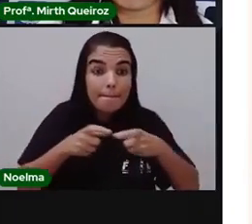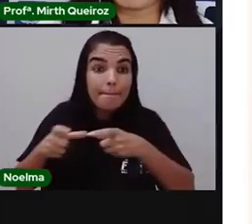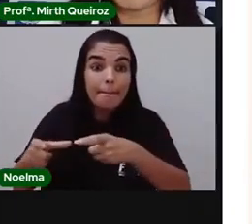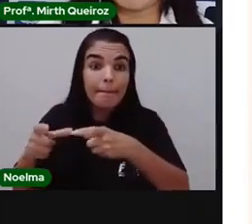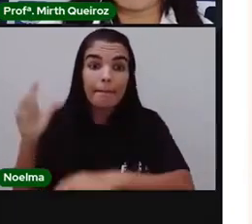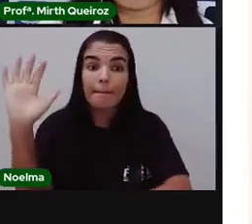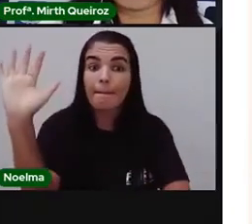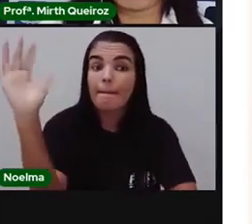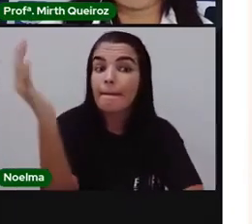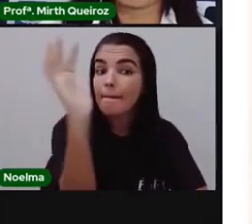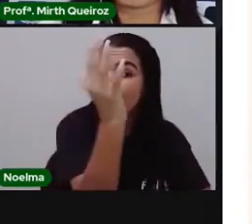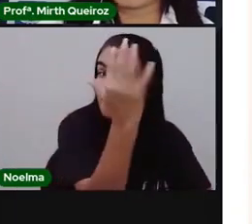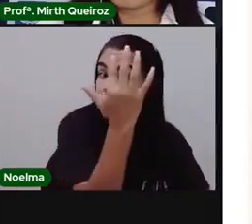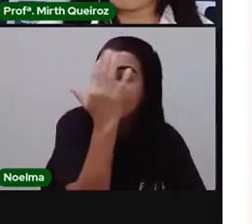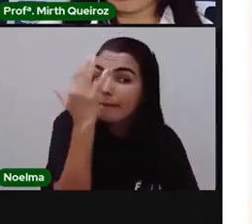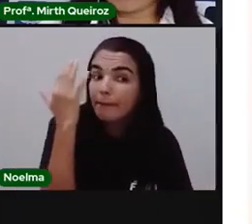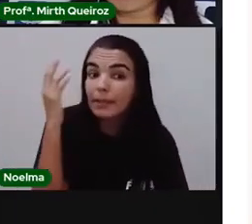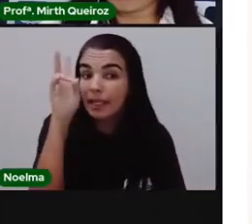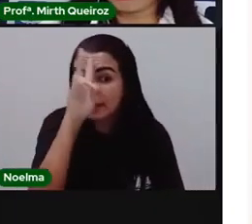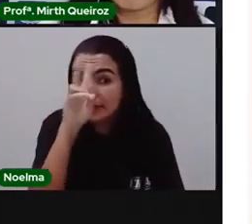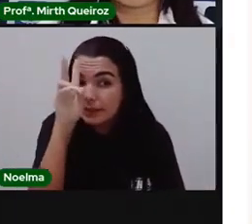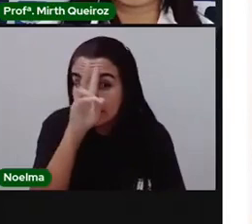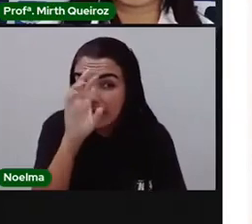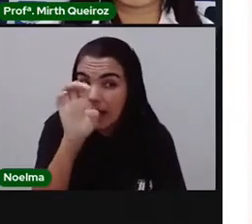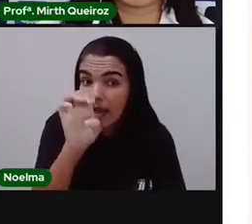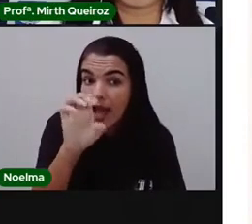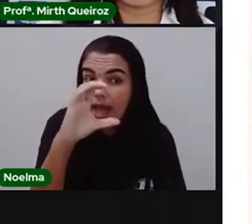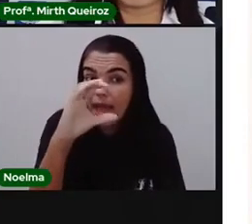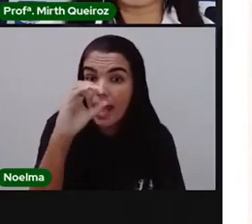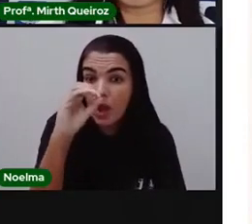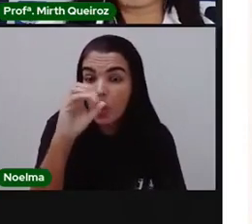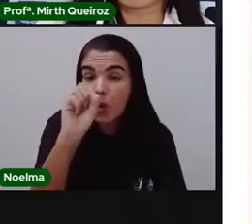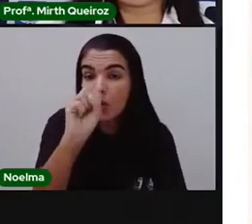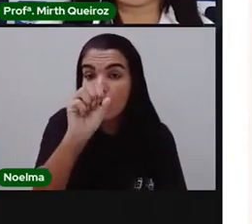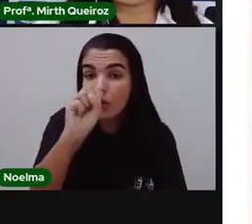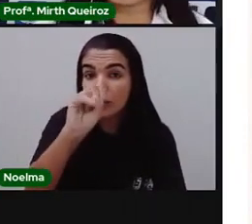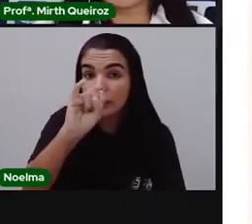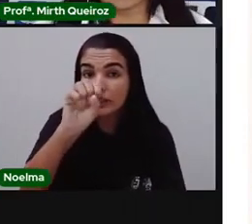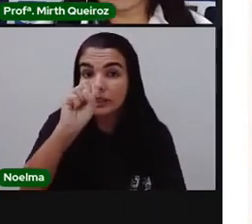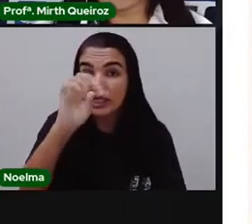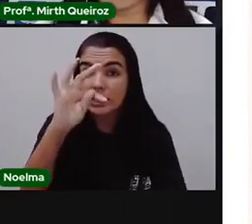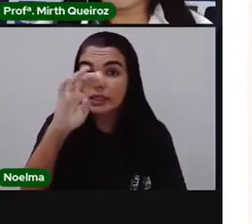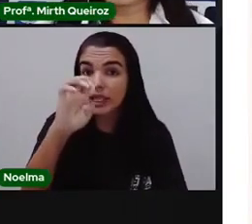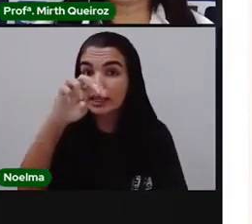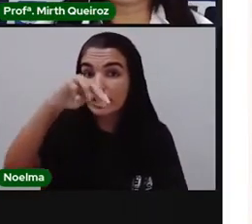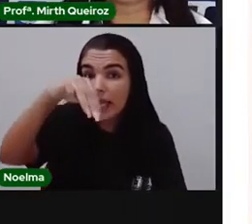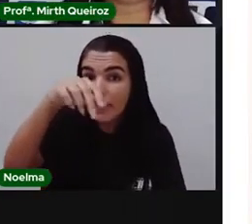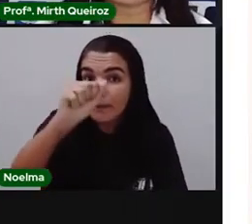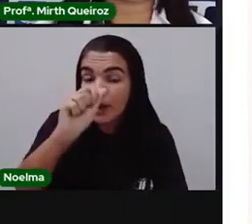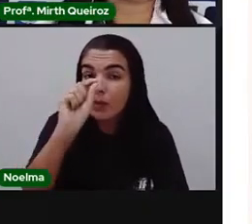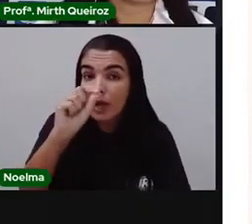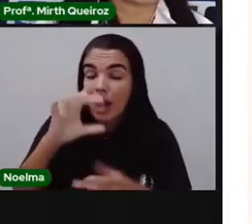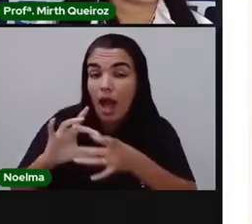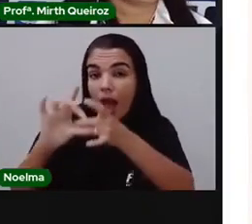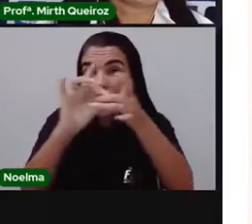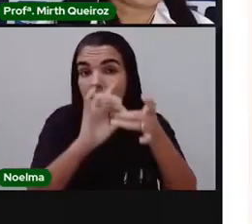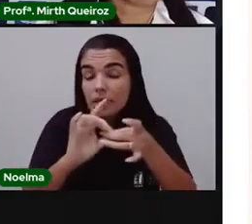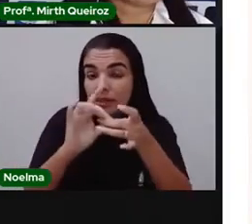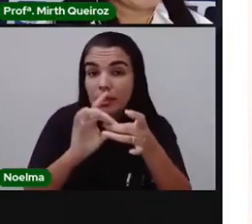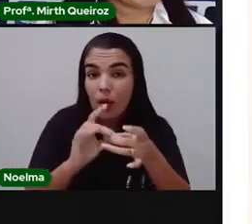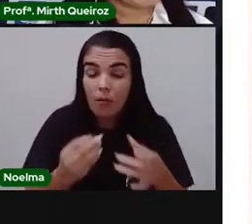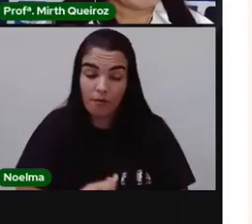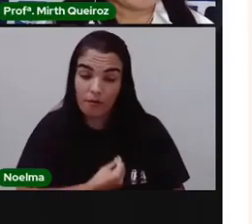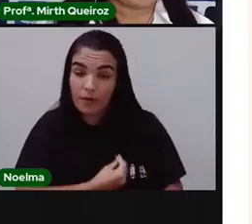é ecossistema? Vocês ainda lembram? Ecossistema é a relação dos seres vivos e não vivos. E habitat, o é?